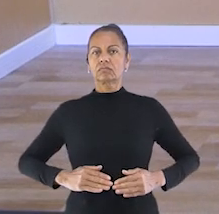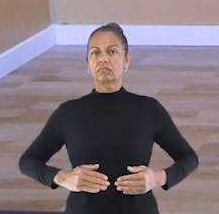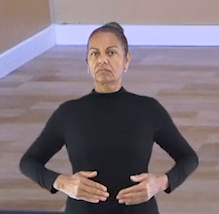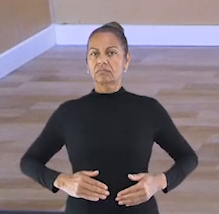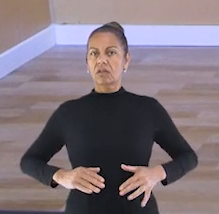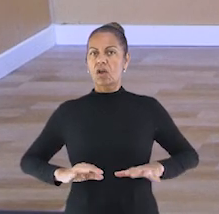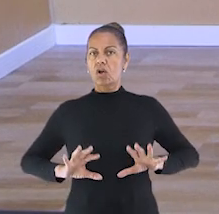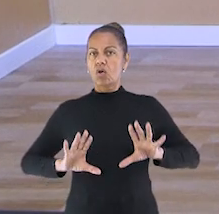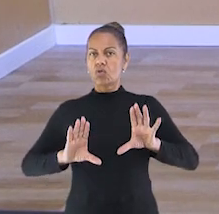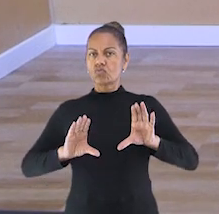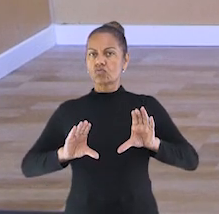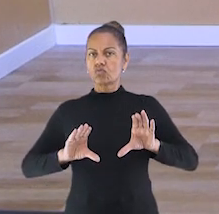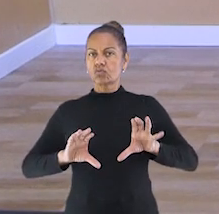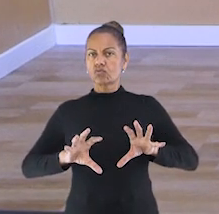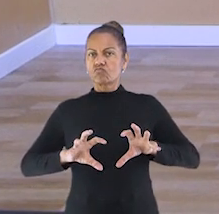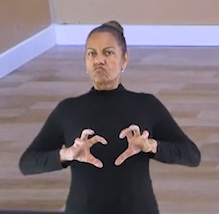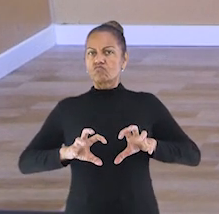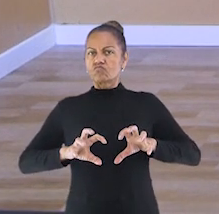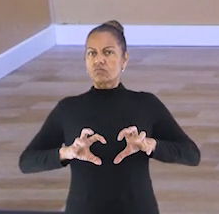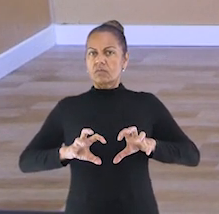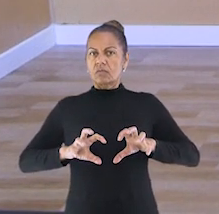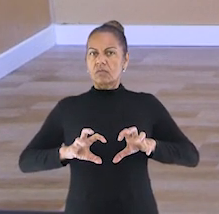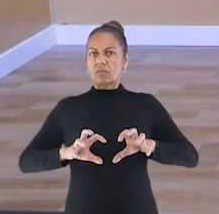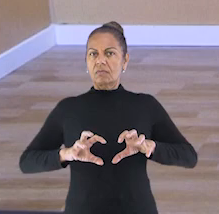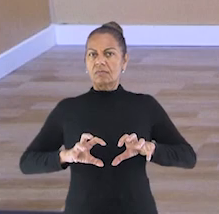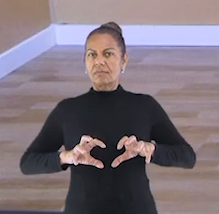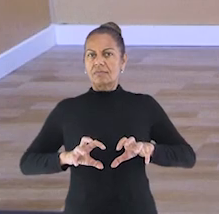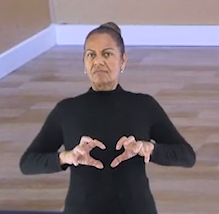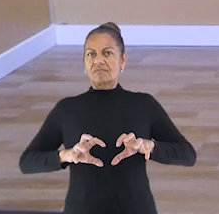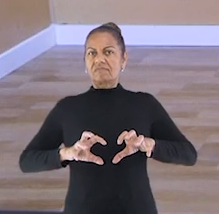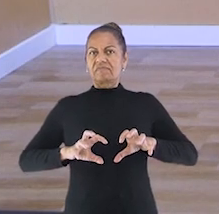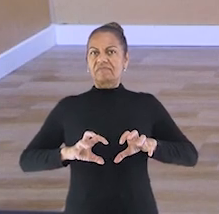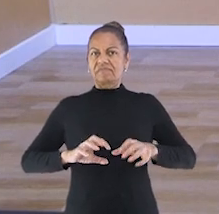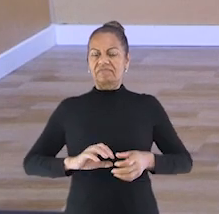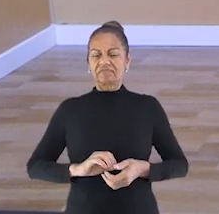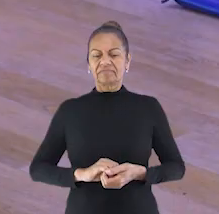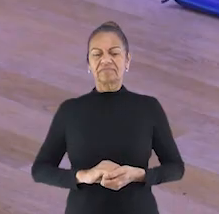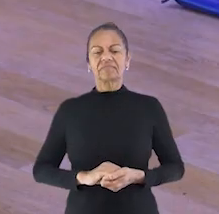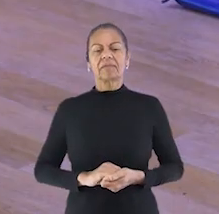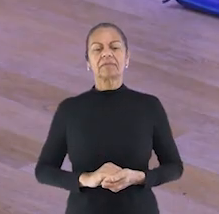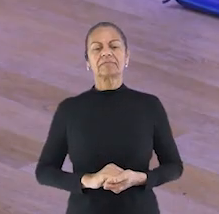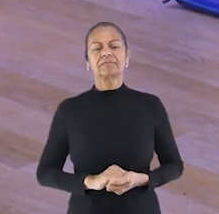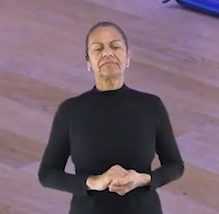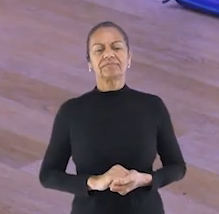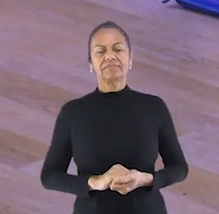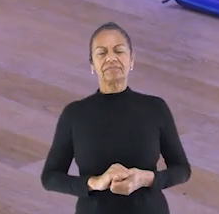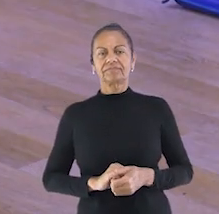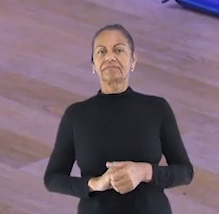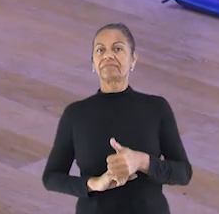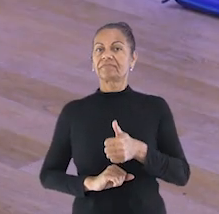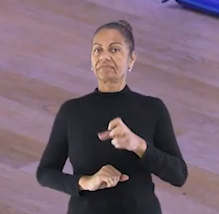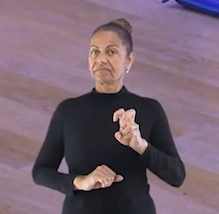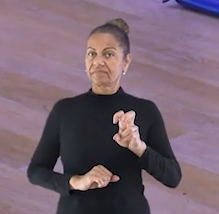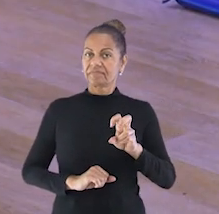Onze. Doze. Vamos. Treze. Quatorze.